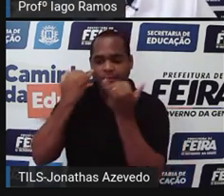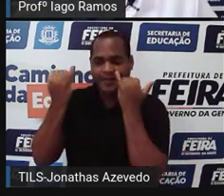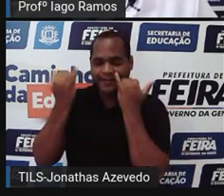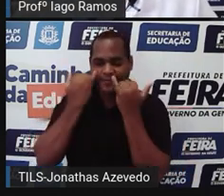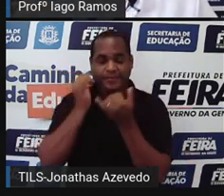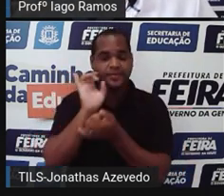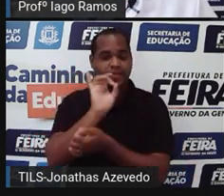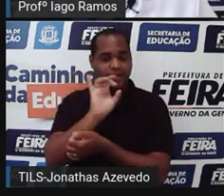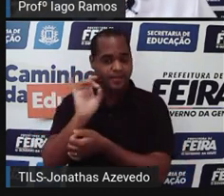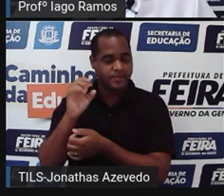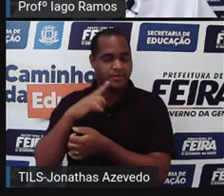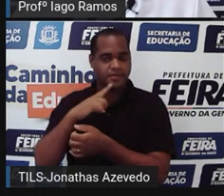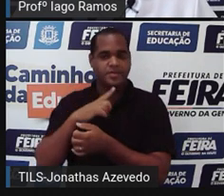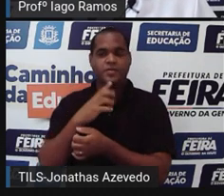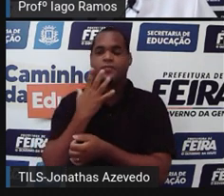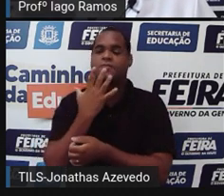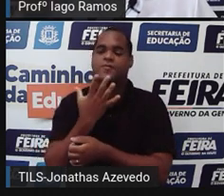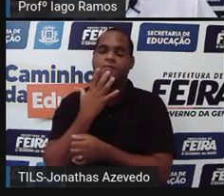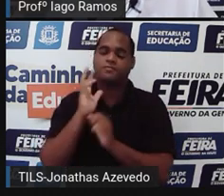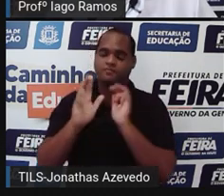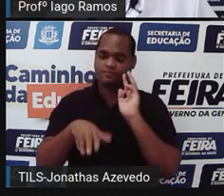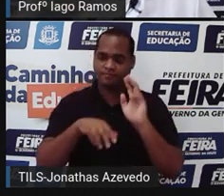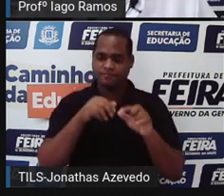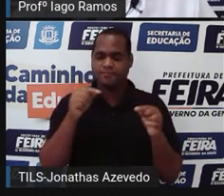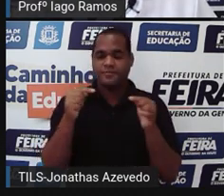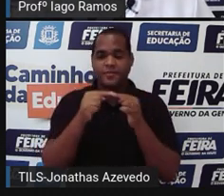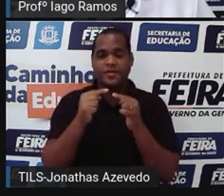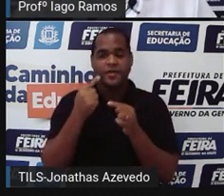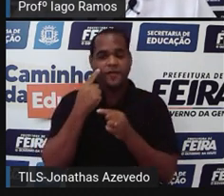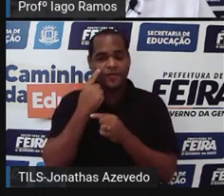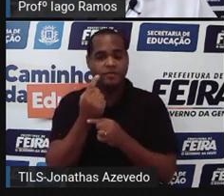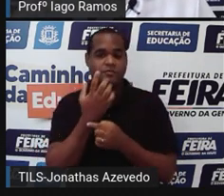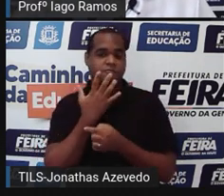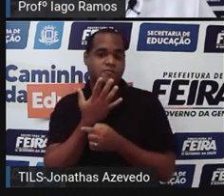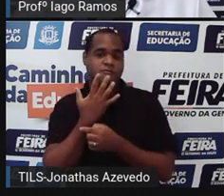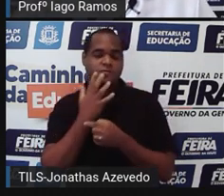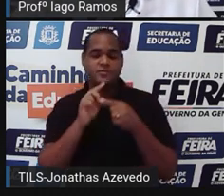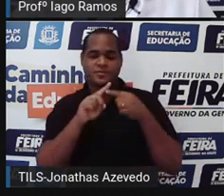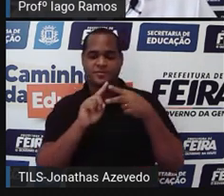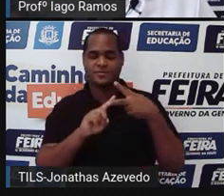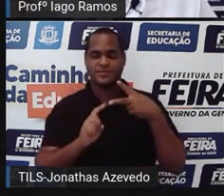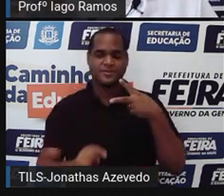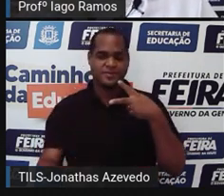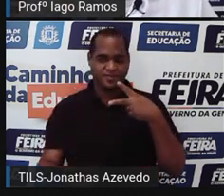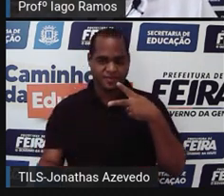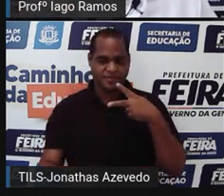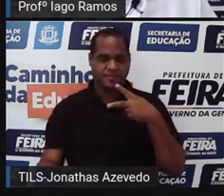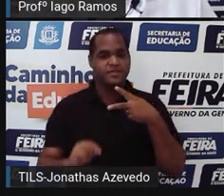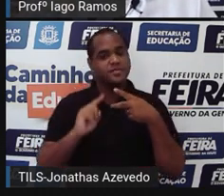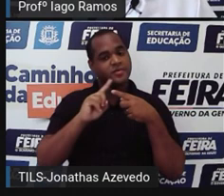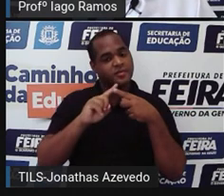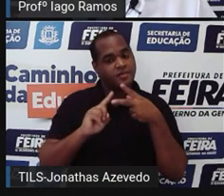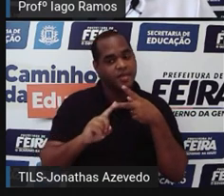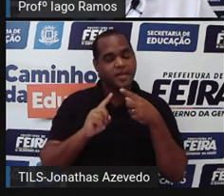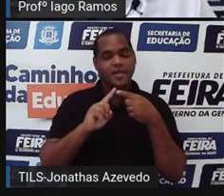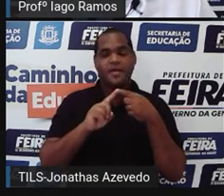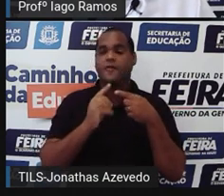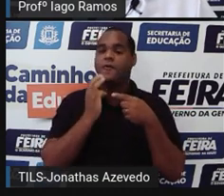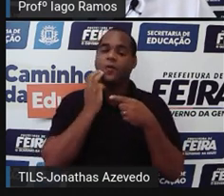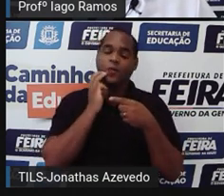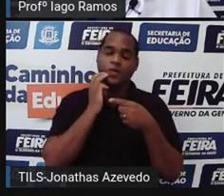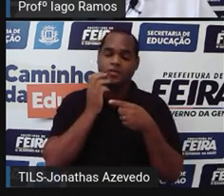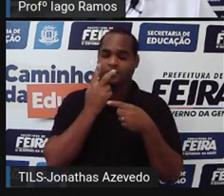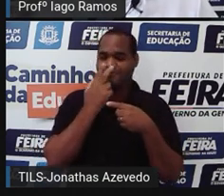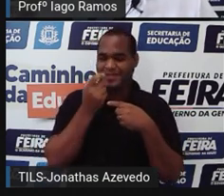a gente usa uma cor. E aí a gente vê nesse gráfico que tem duas cores. O que está ali mais próximo do rosa é quando a gente